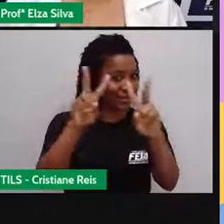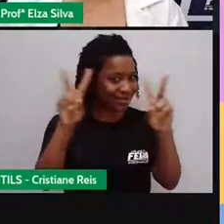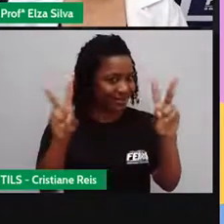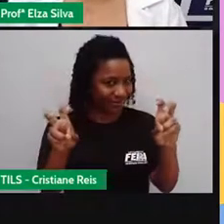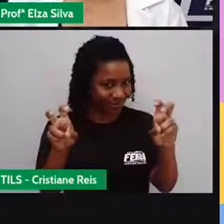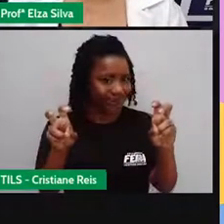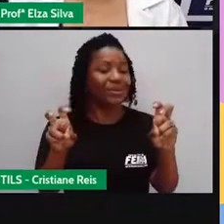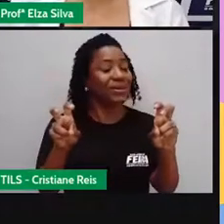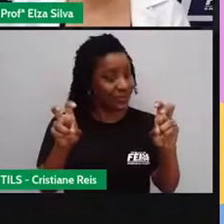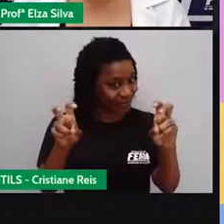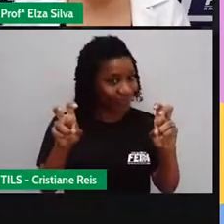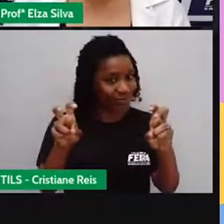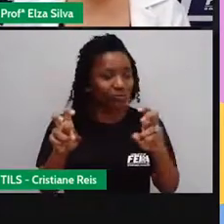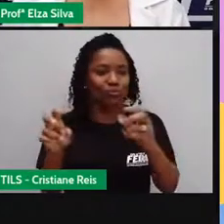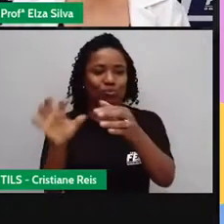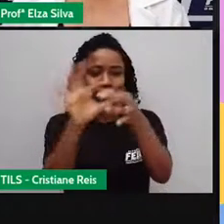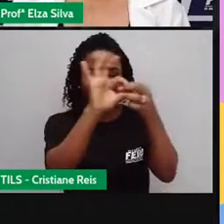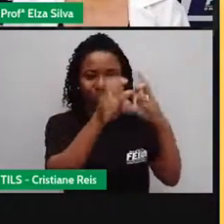nos Jogos Olímpicos.